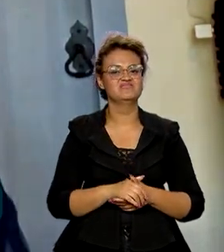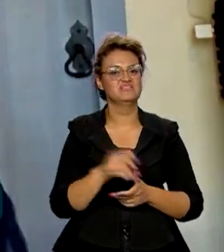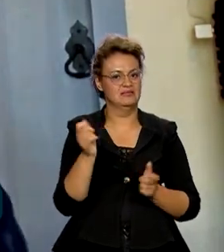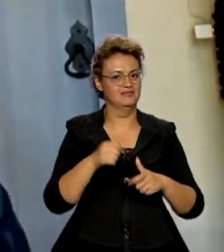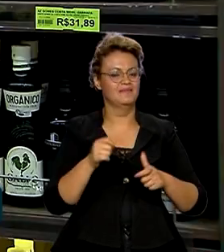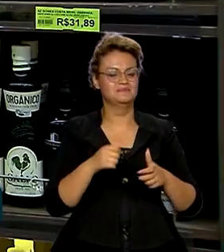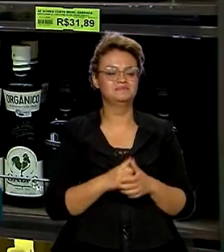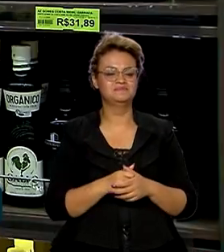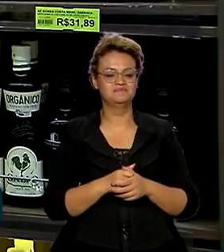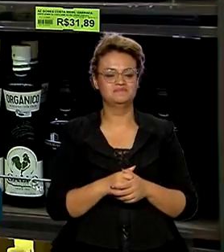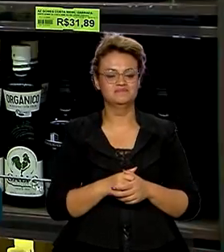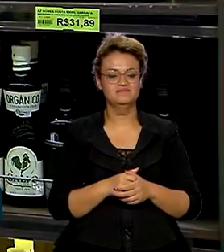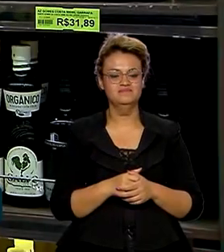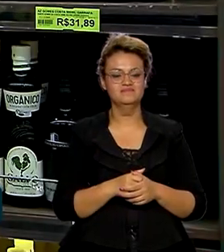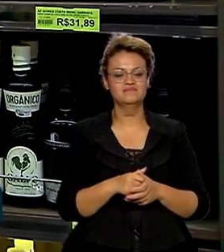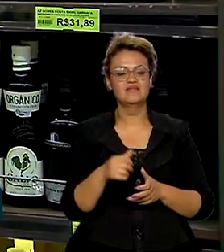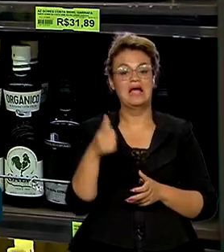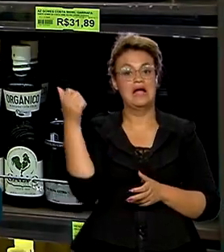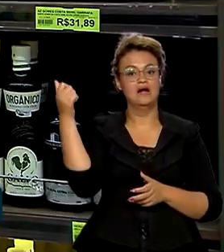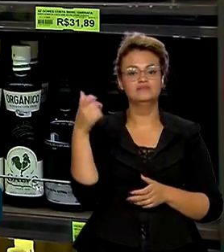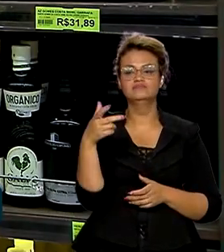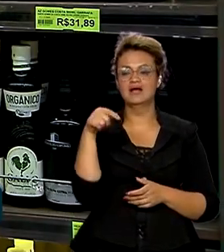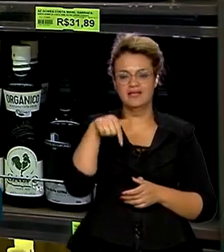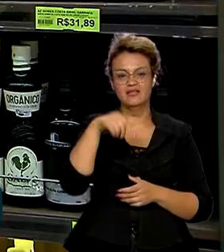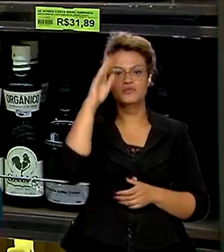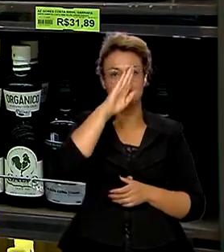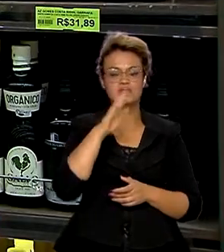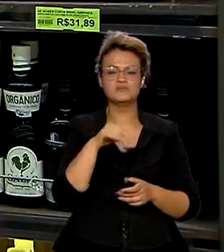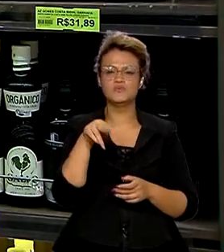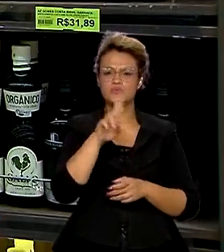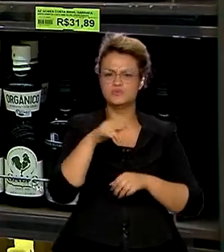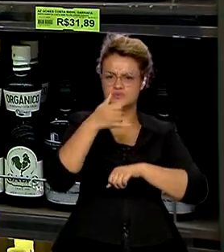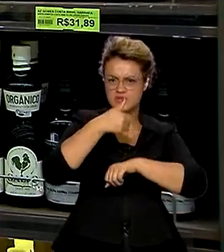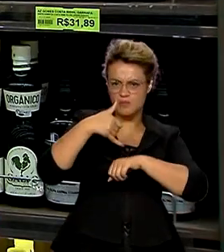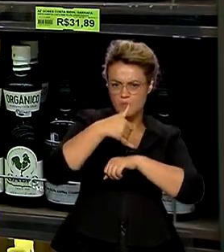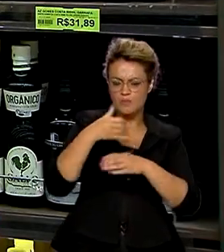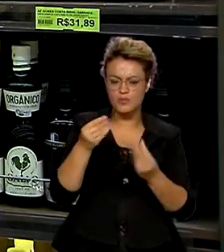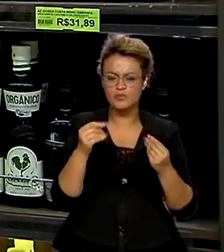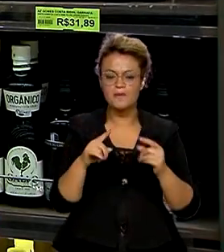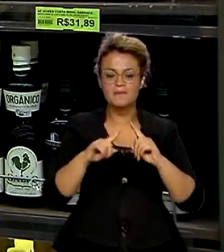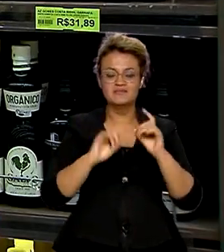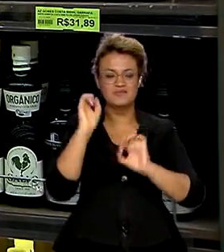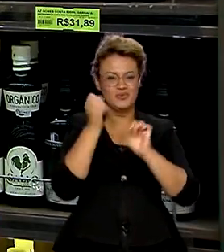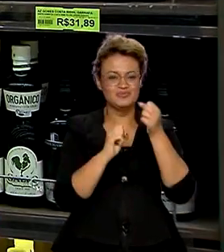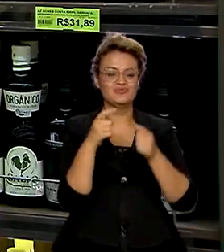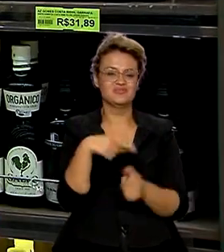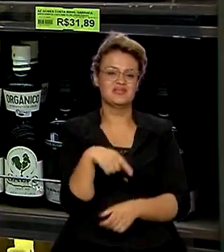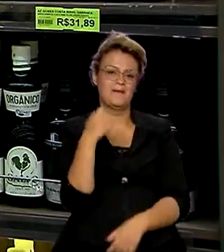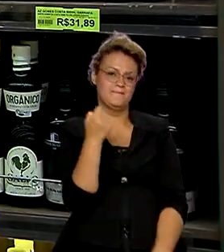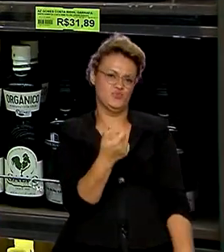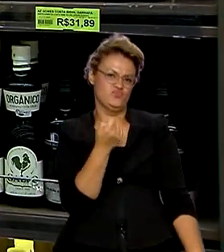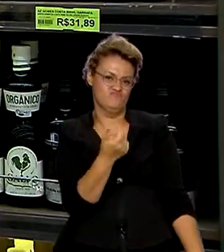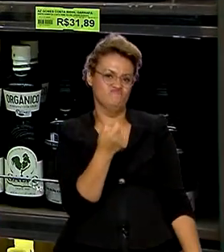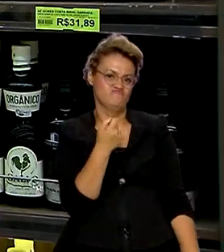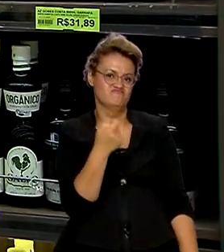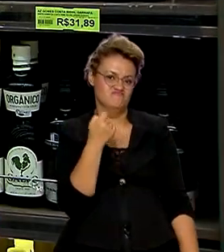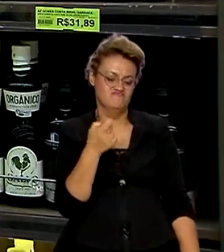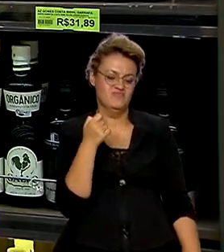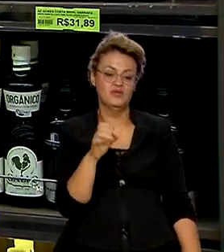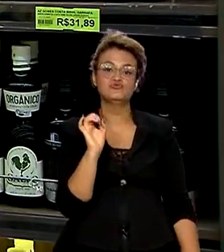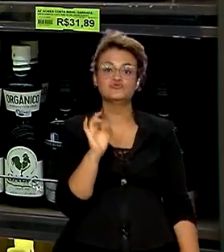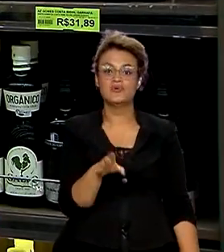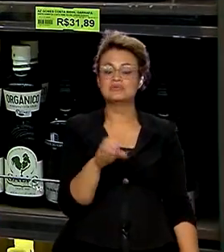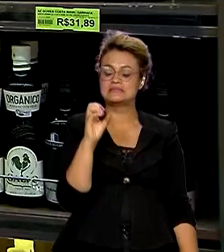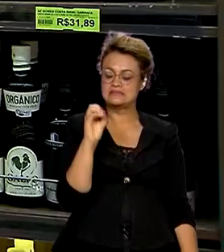possível, né? Apesar do alto consumo interno de azeite, a nossa produção ainda é muito tímida, de apenas